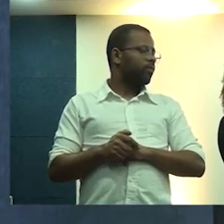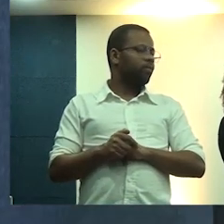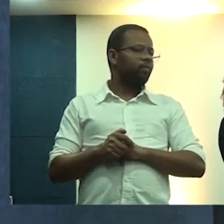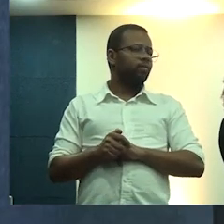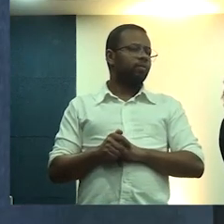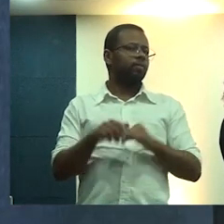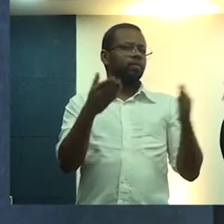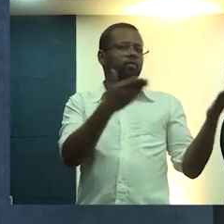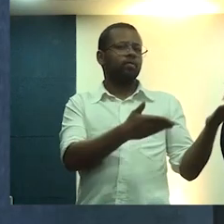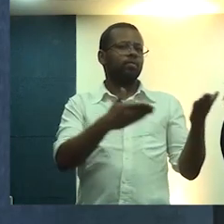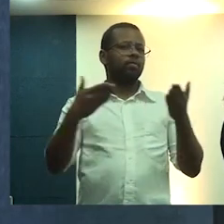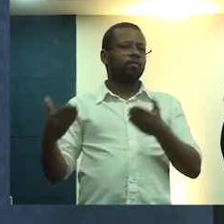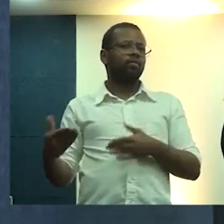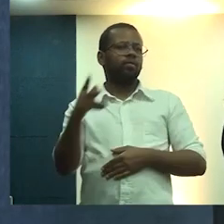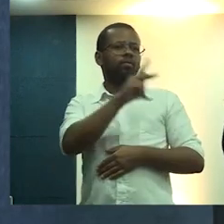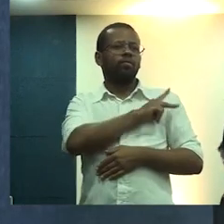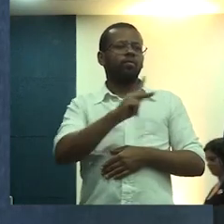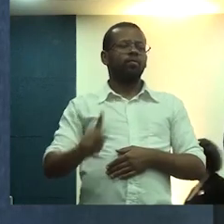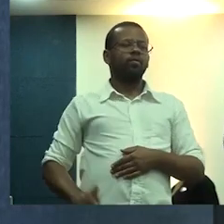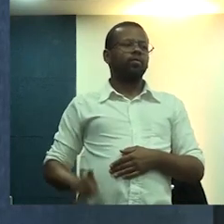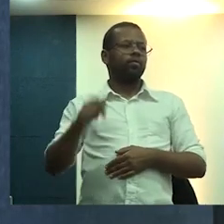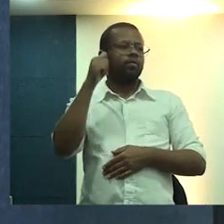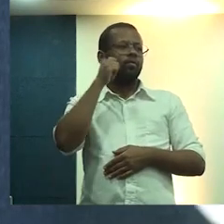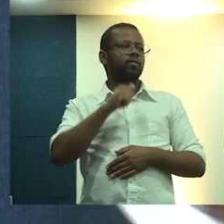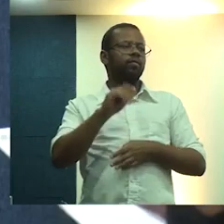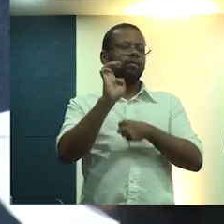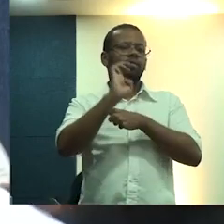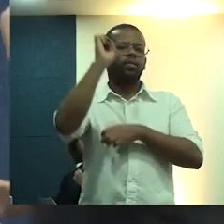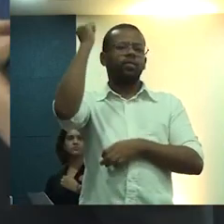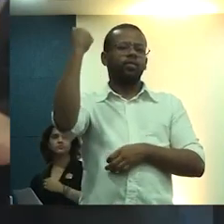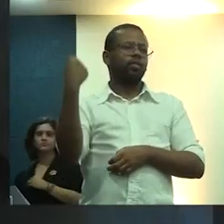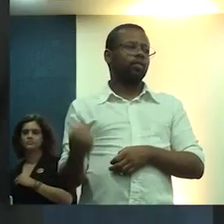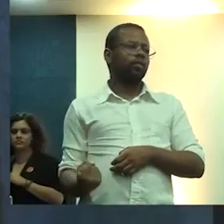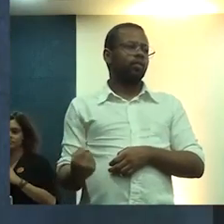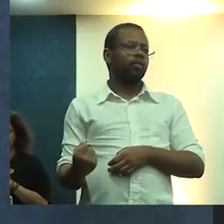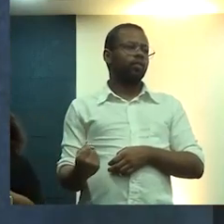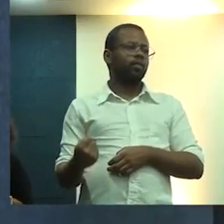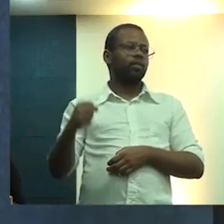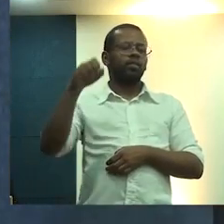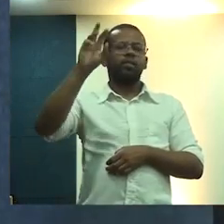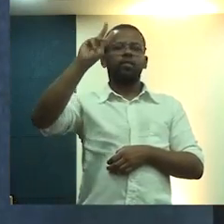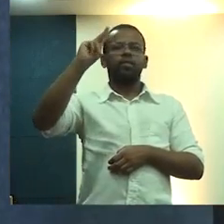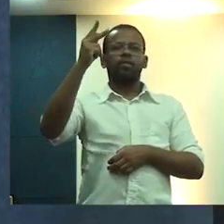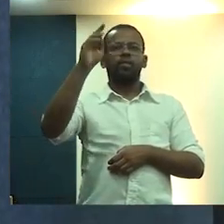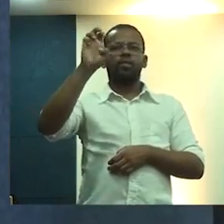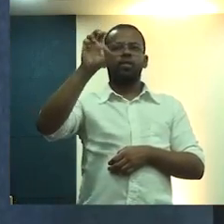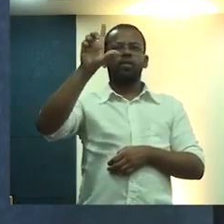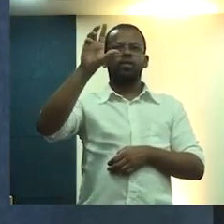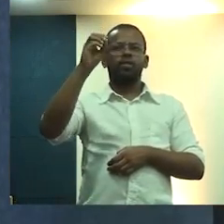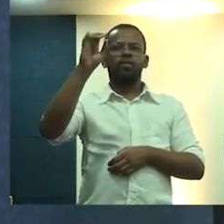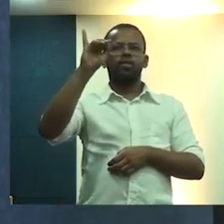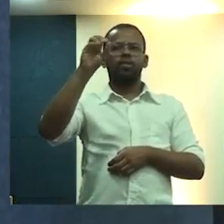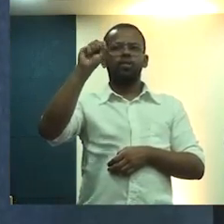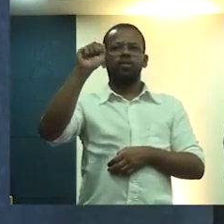Convidamos à frente a do CAL Sergipe, senhora Heloísa Diniz.